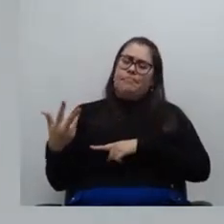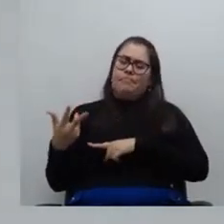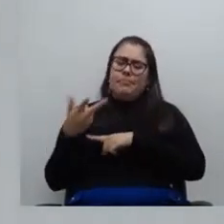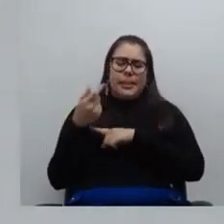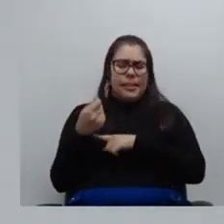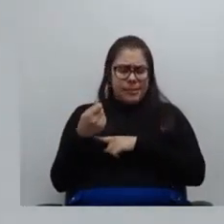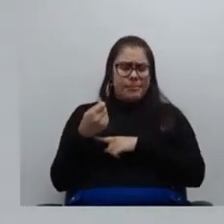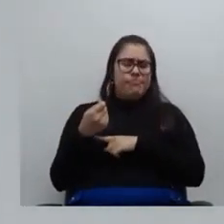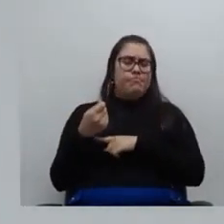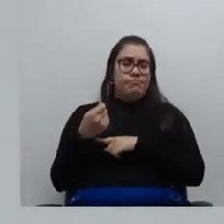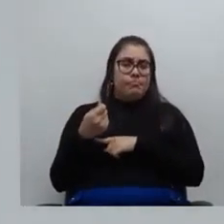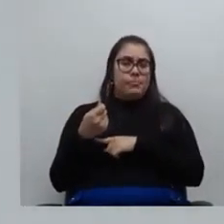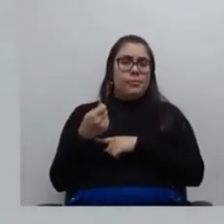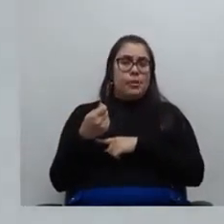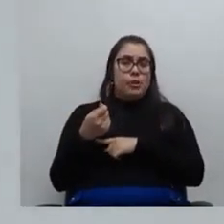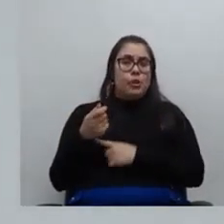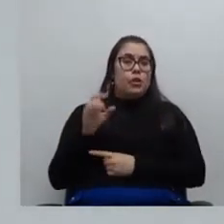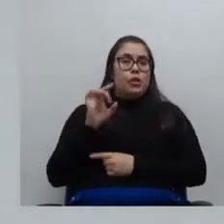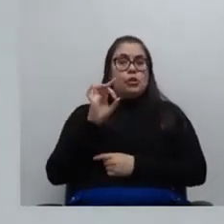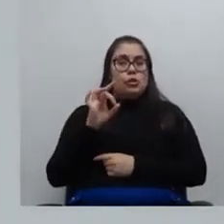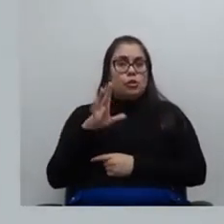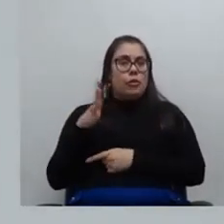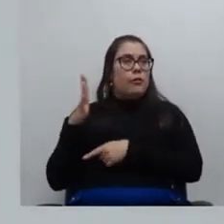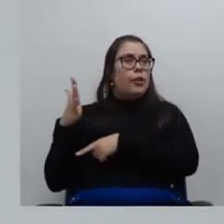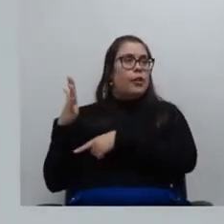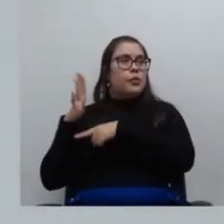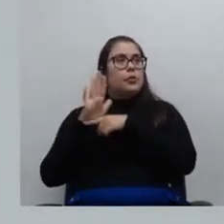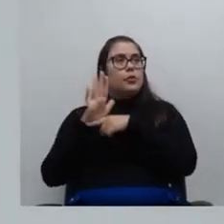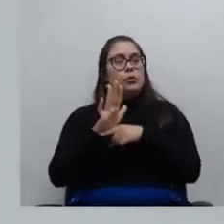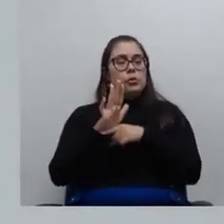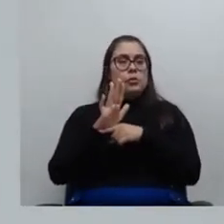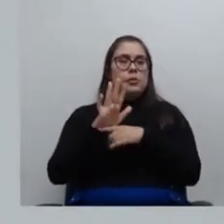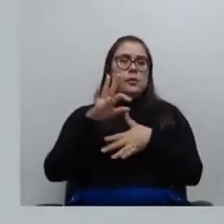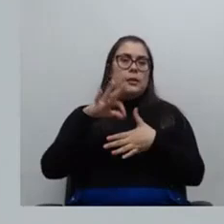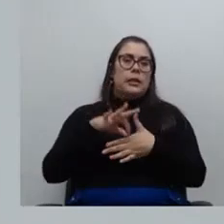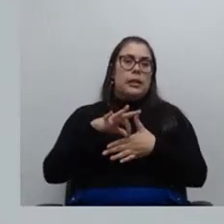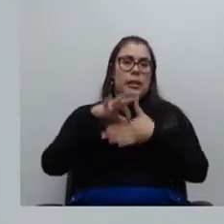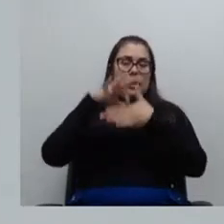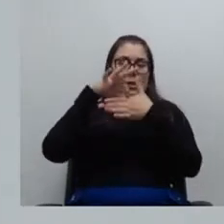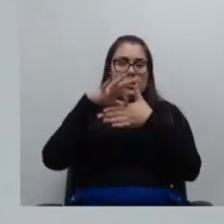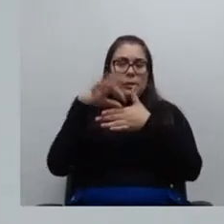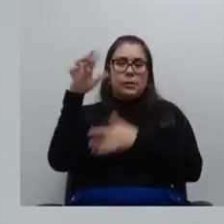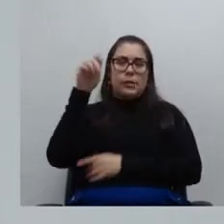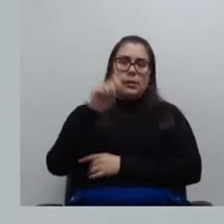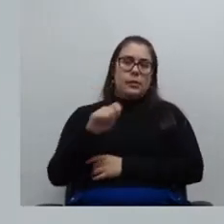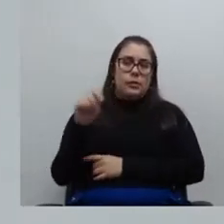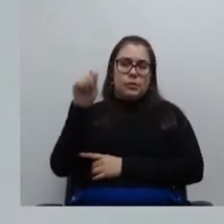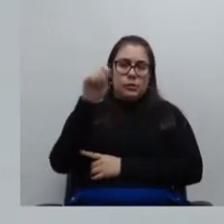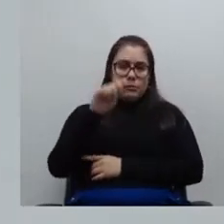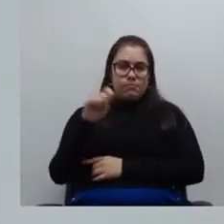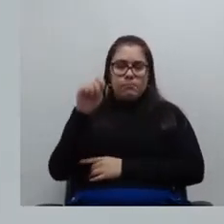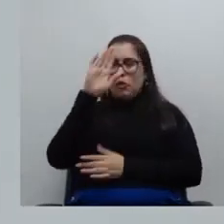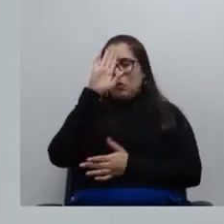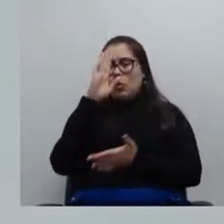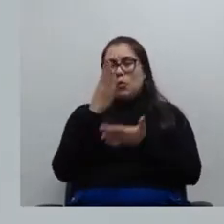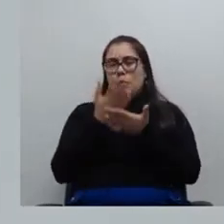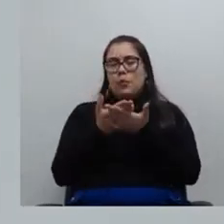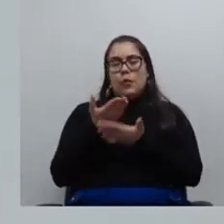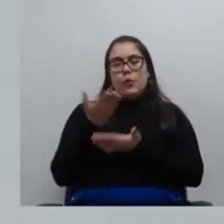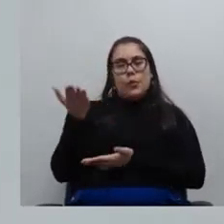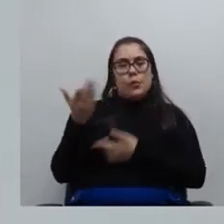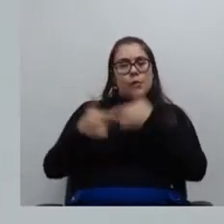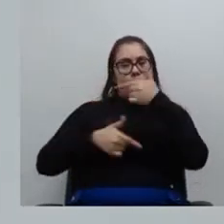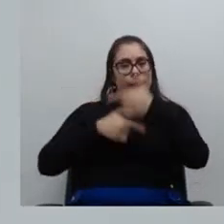e só tem a somar agora na liderança da associação confio muito no trabalho dela